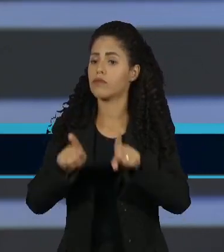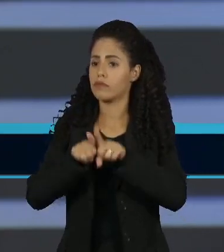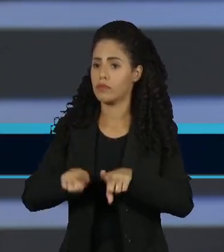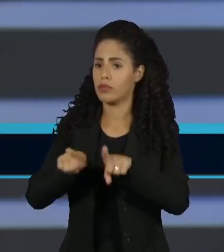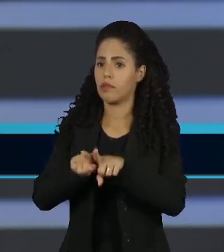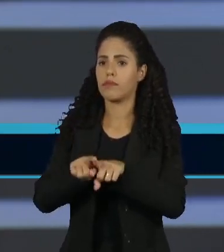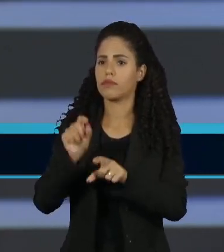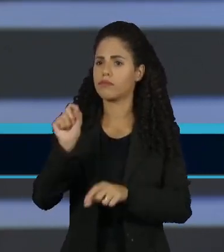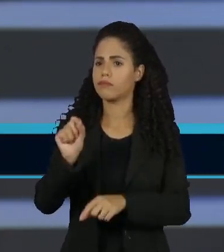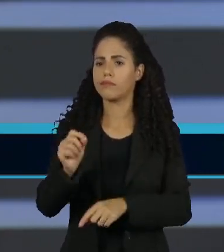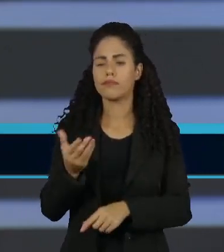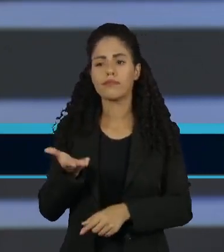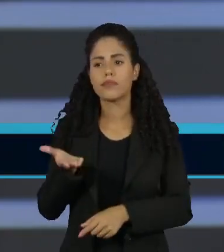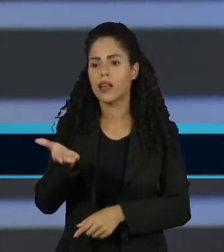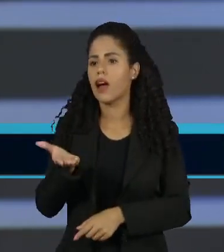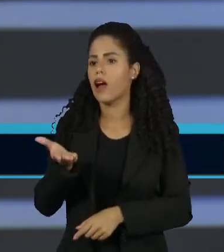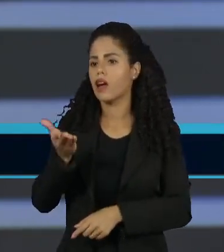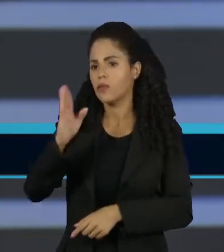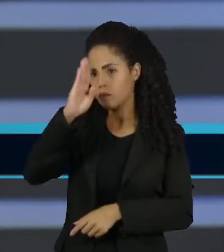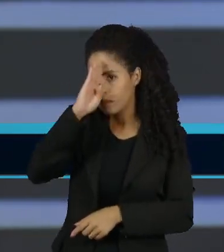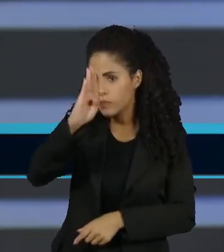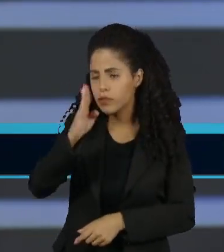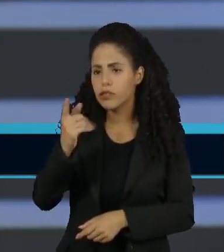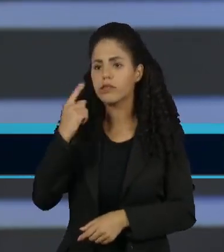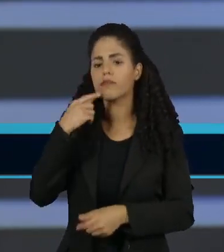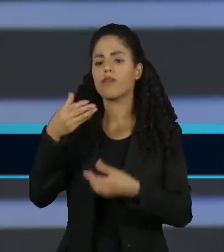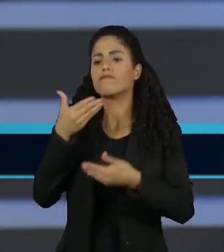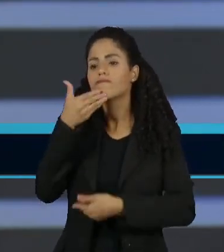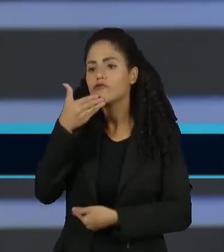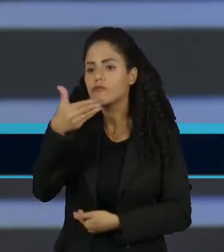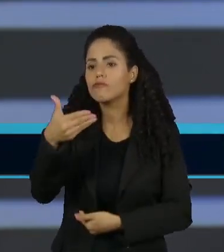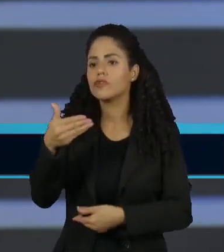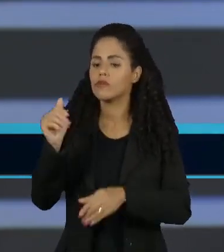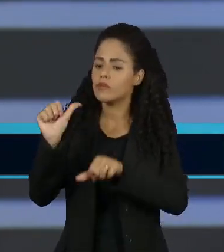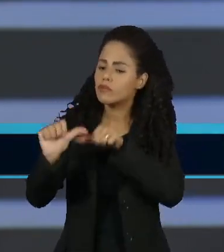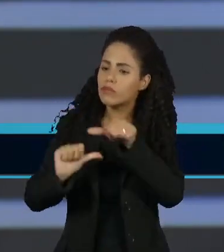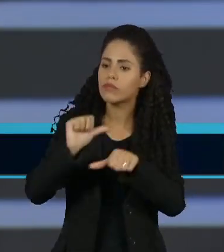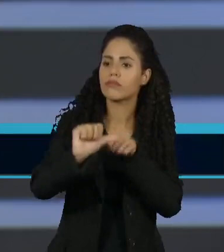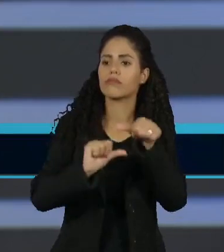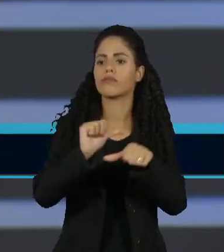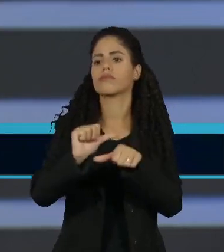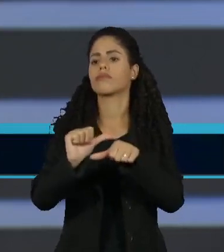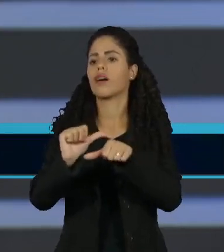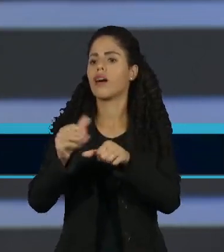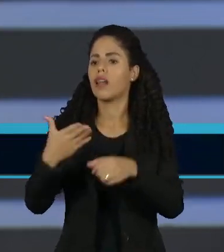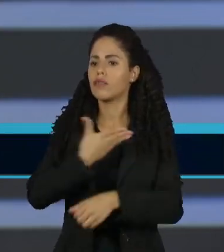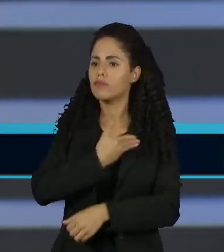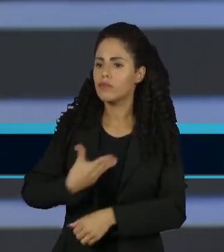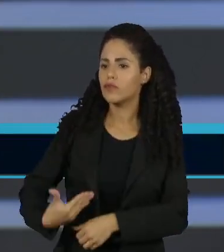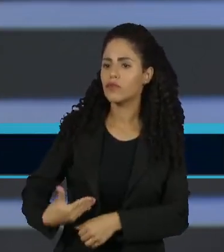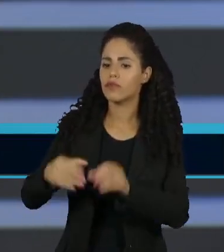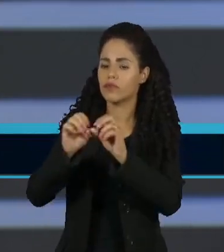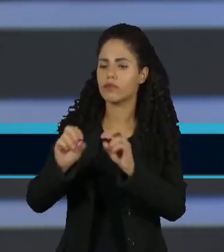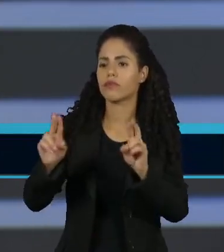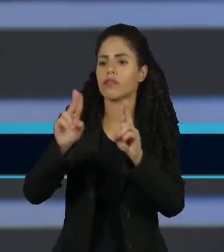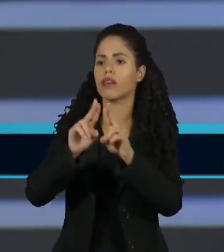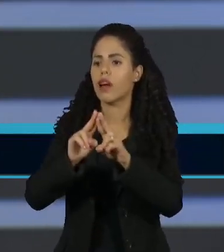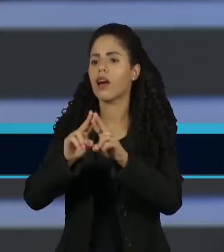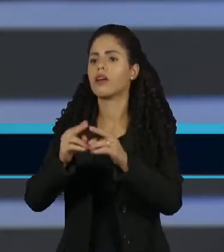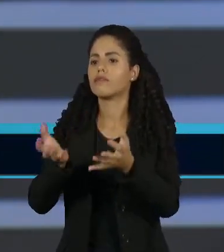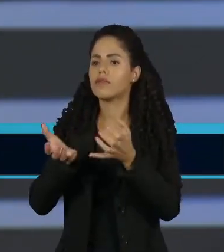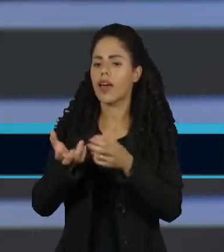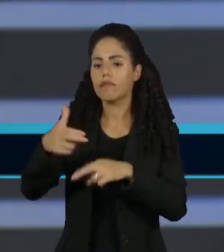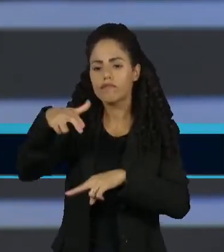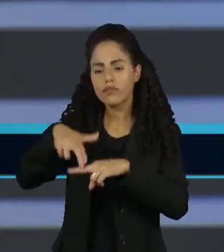um dos principais atores a reivindicar a mudança da governança do Conselho de Segurança, procurando ora um assento